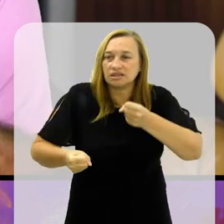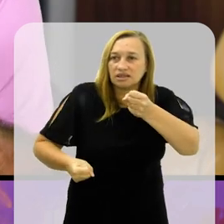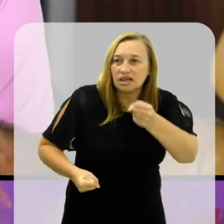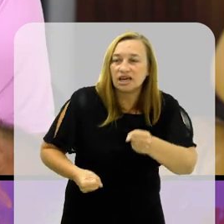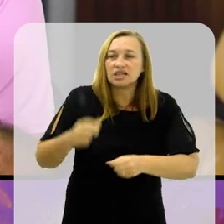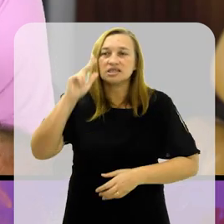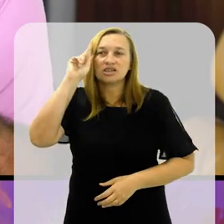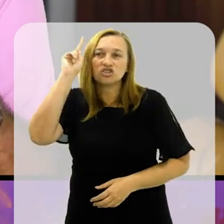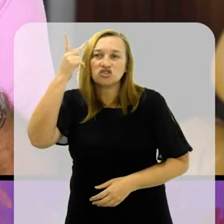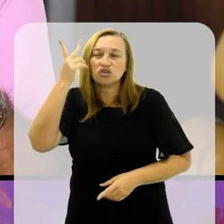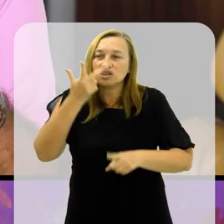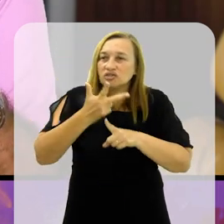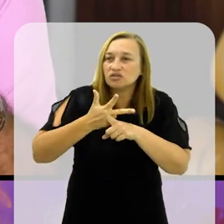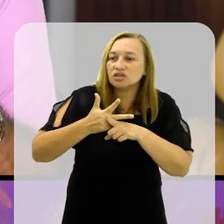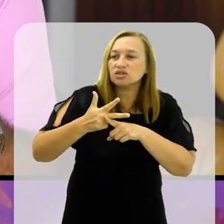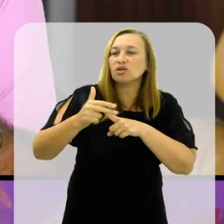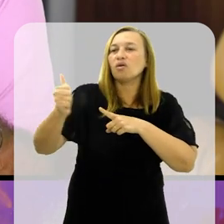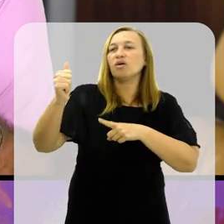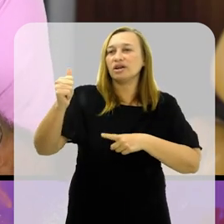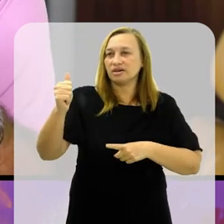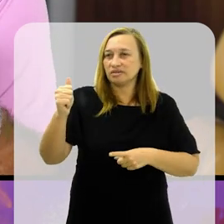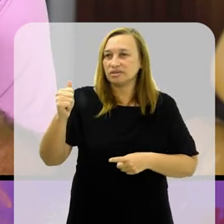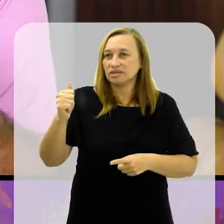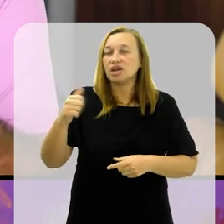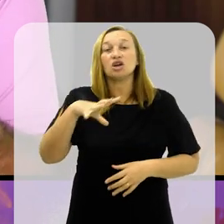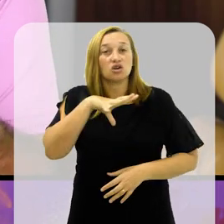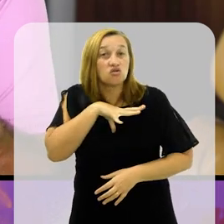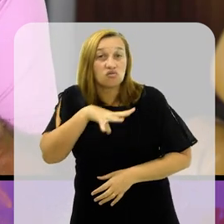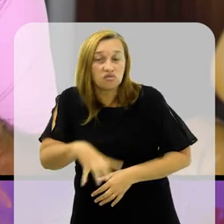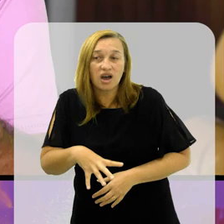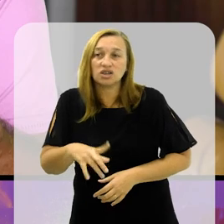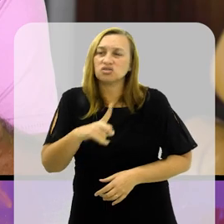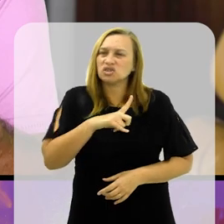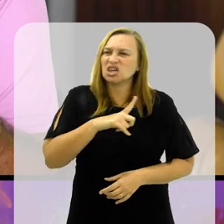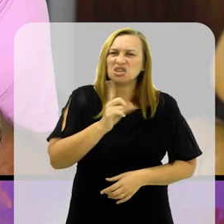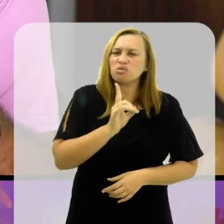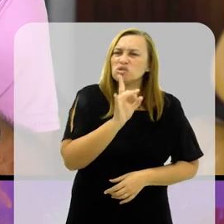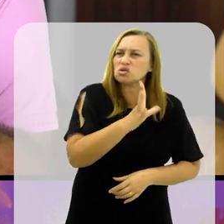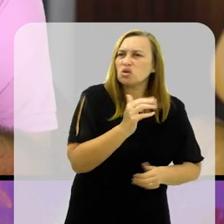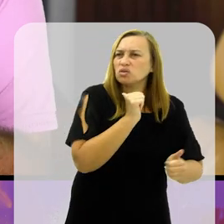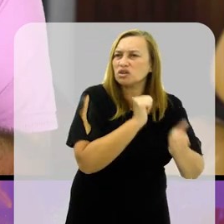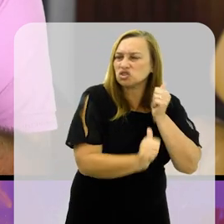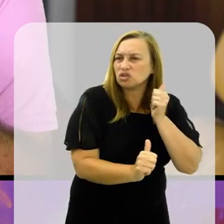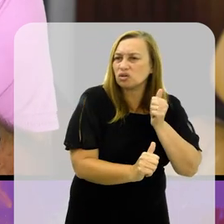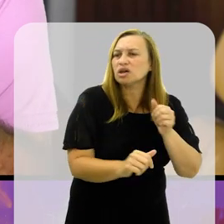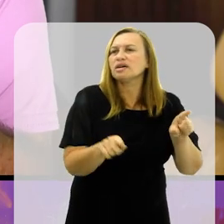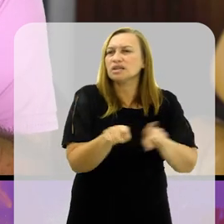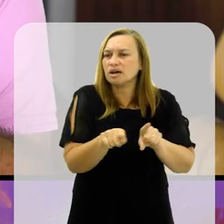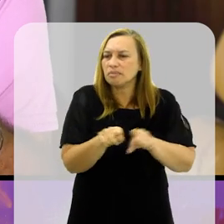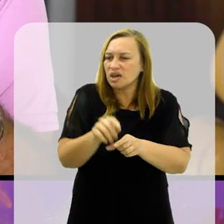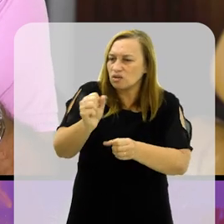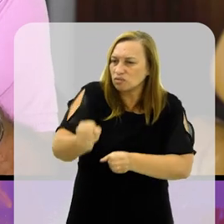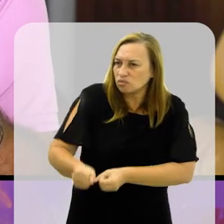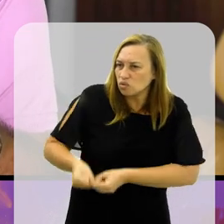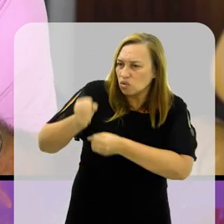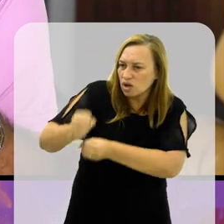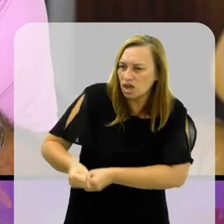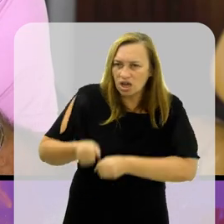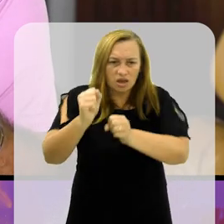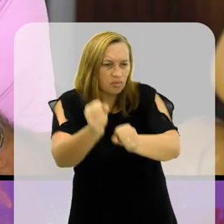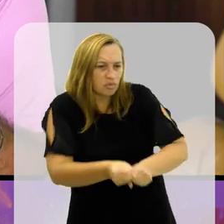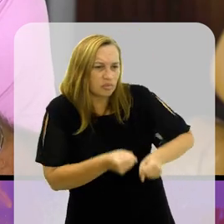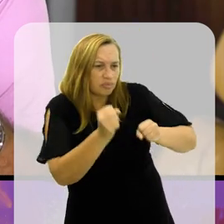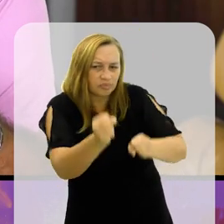ajudaram muito essa história vitoriosa, gloriosa que o Vasco tem, não só no futebol, no remo, no